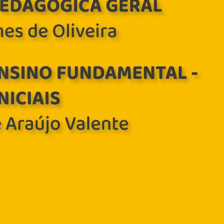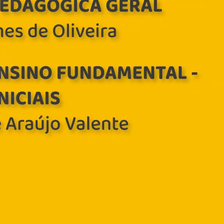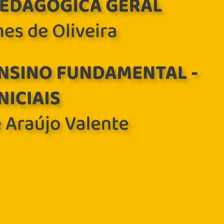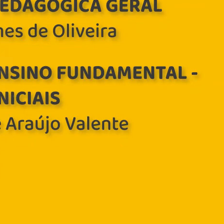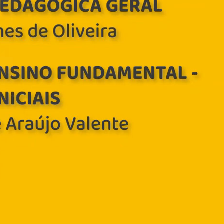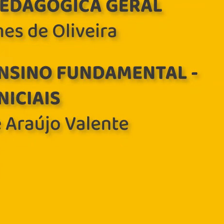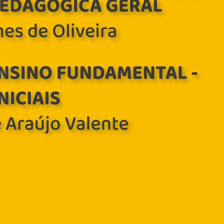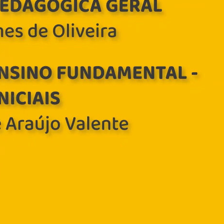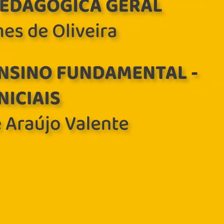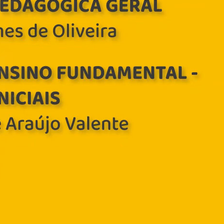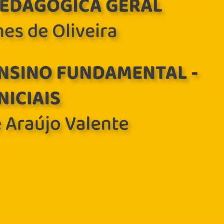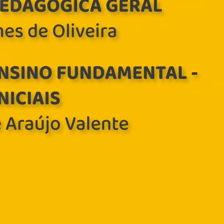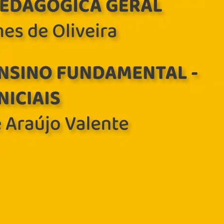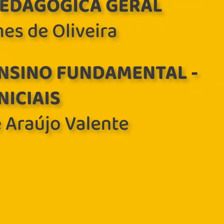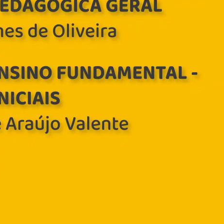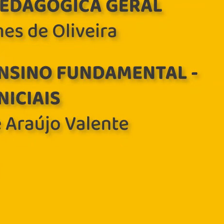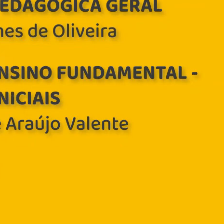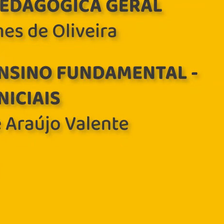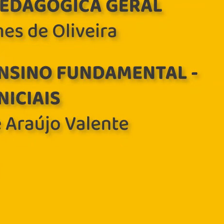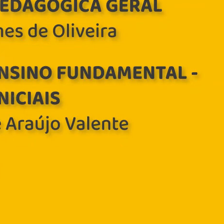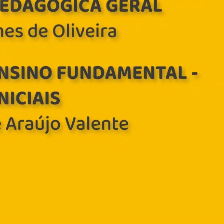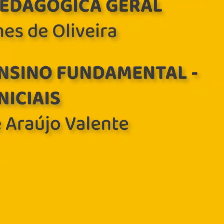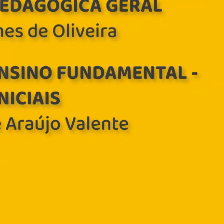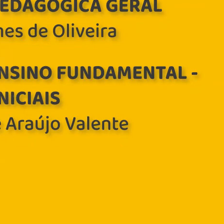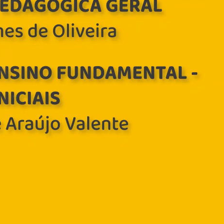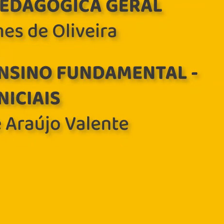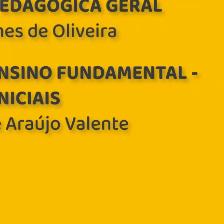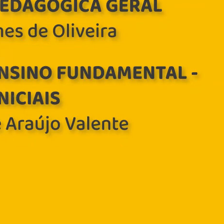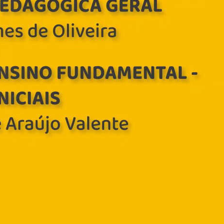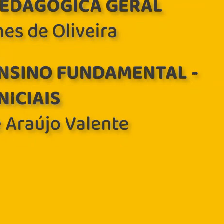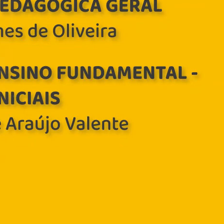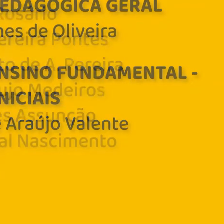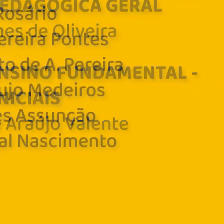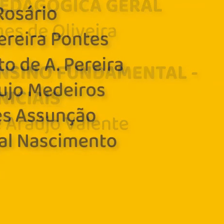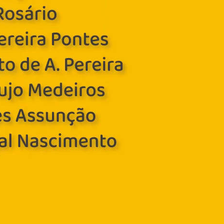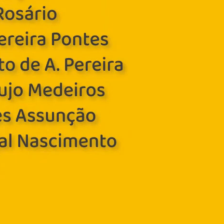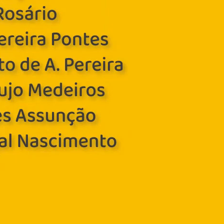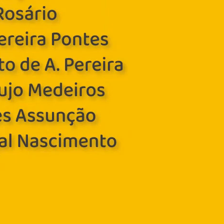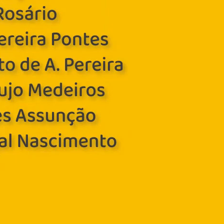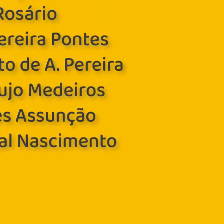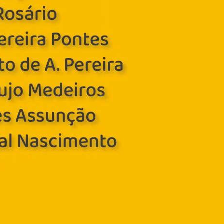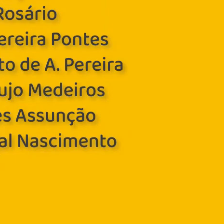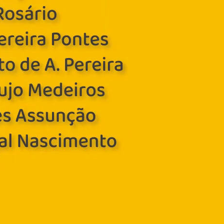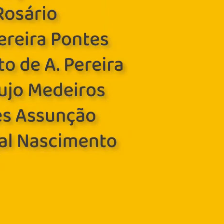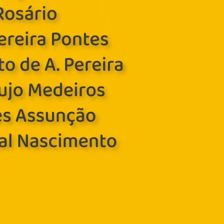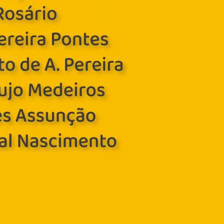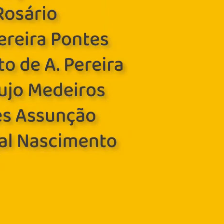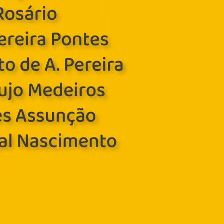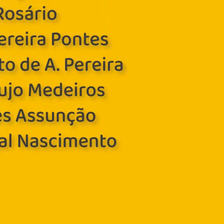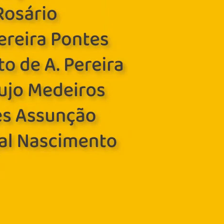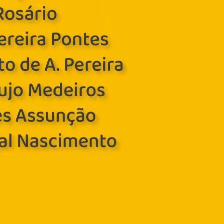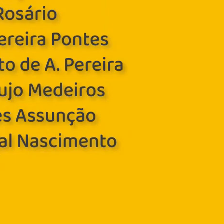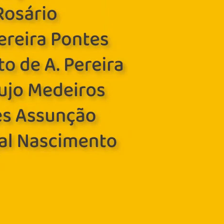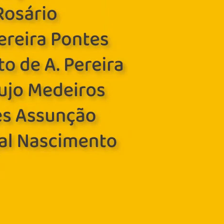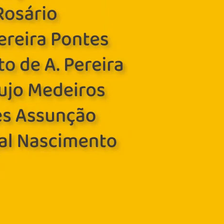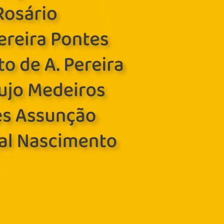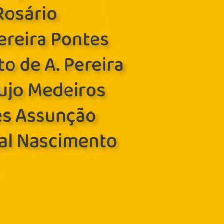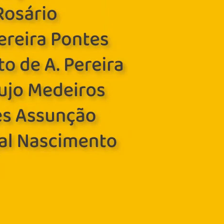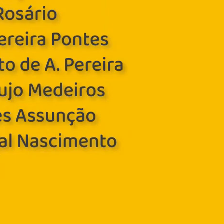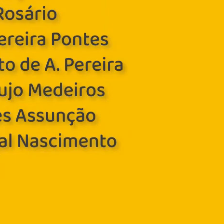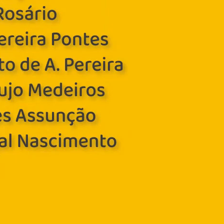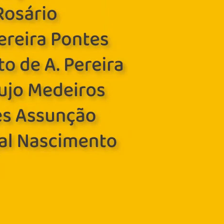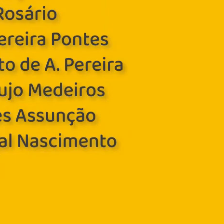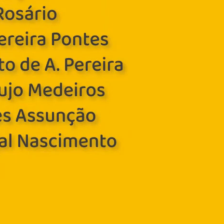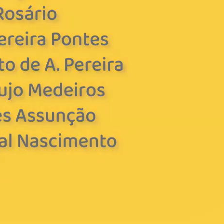estejam se esforçando cada dia mais para compreender esse mundo vasto da matemática, tá bom? Até a próxima aula!